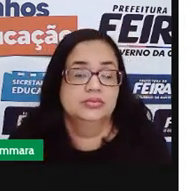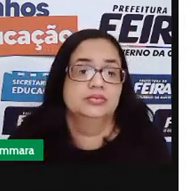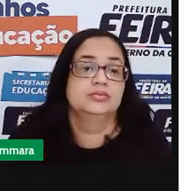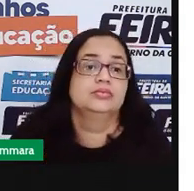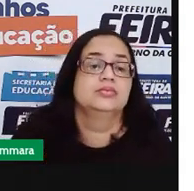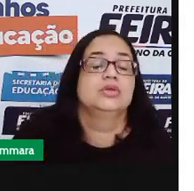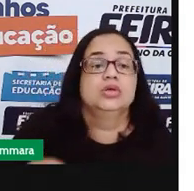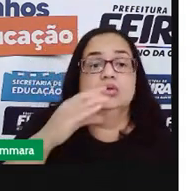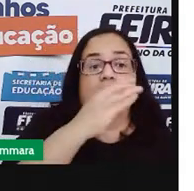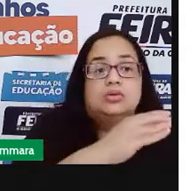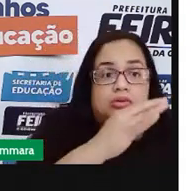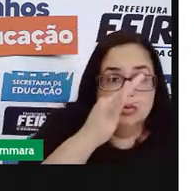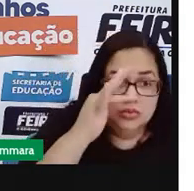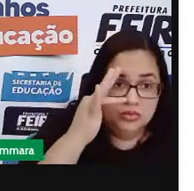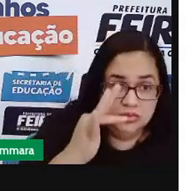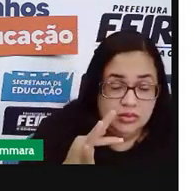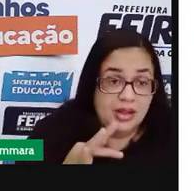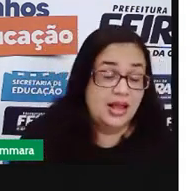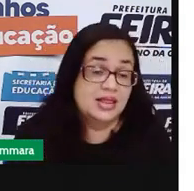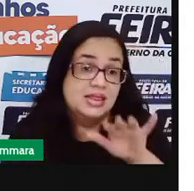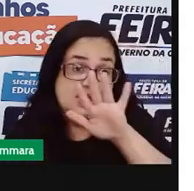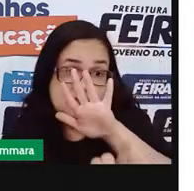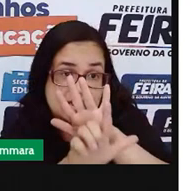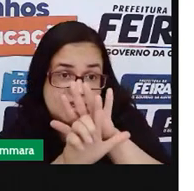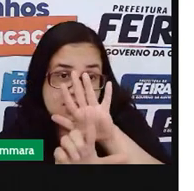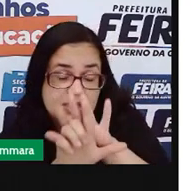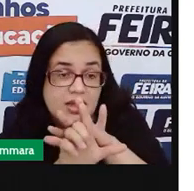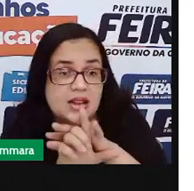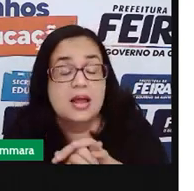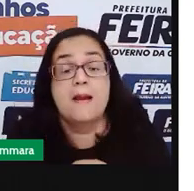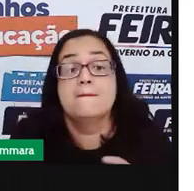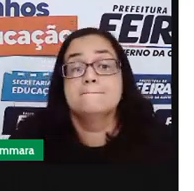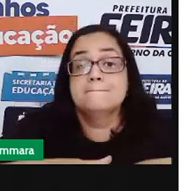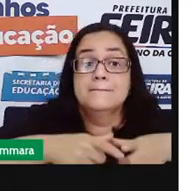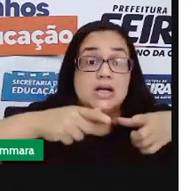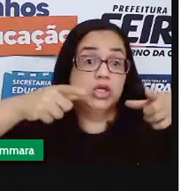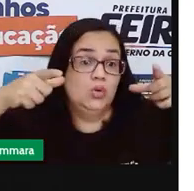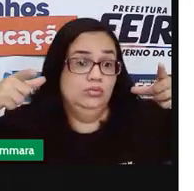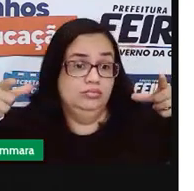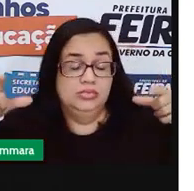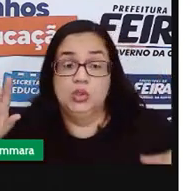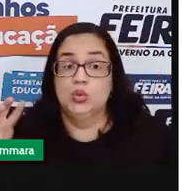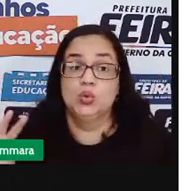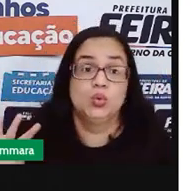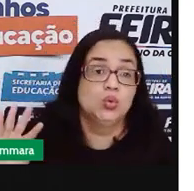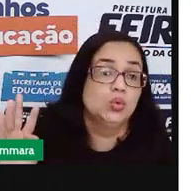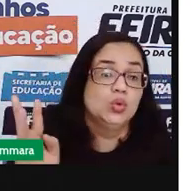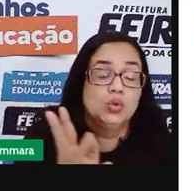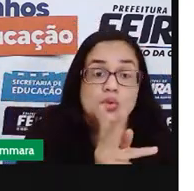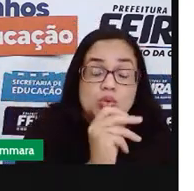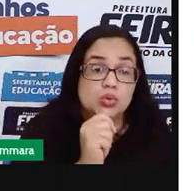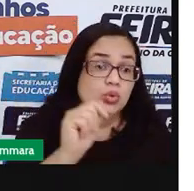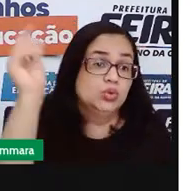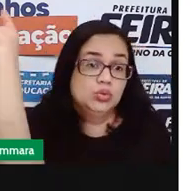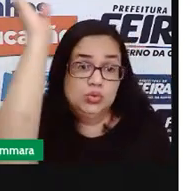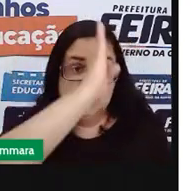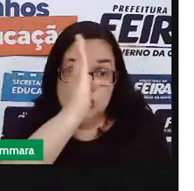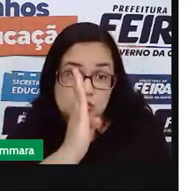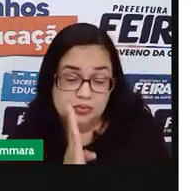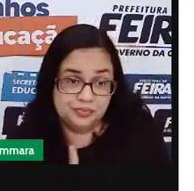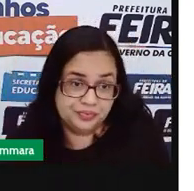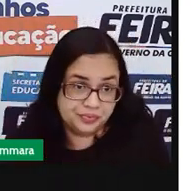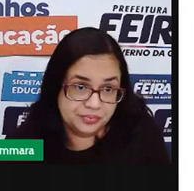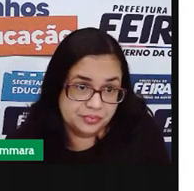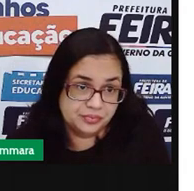Constituição Federal é a lei magna. É a lei que é para todos os brasileiros, para